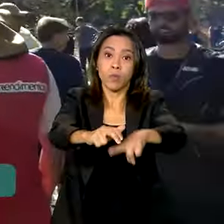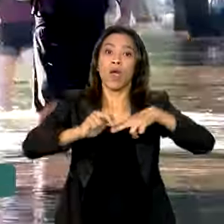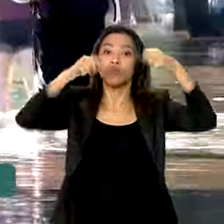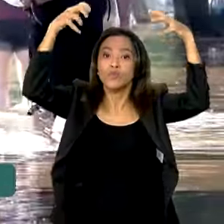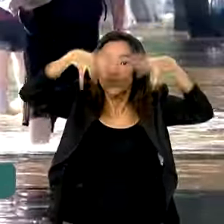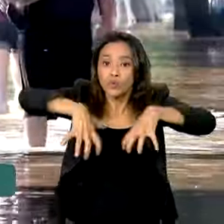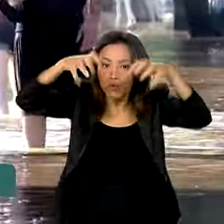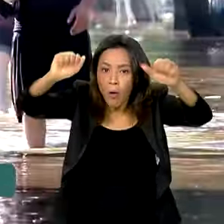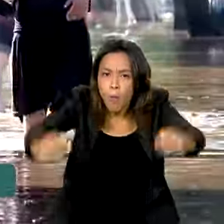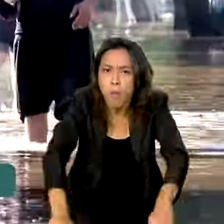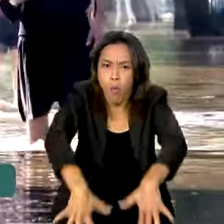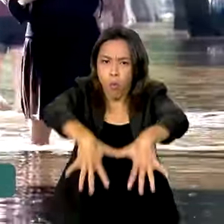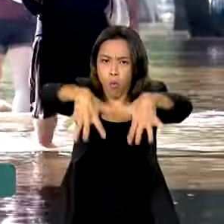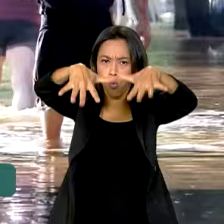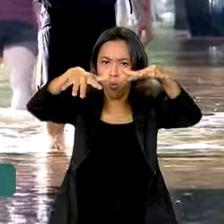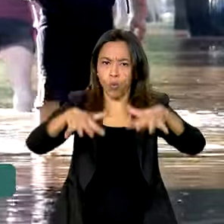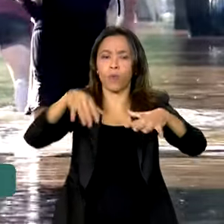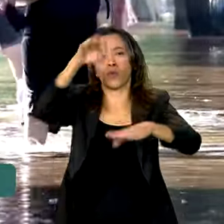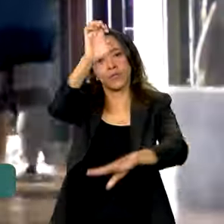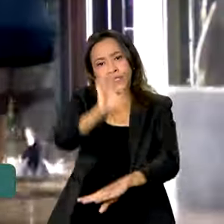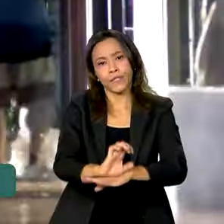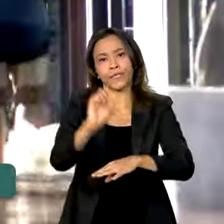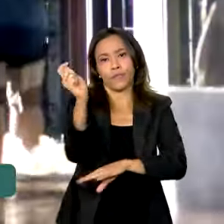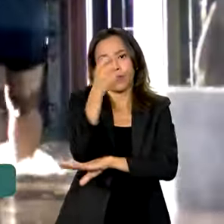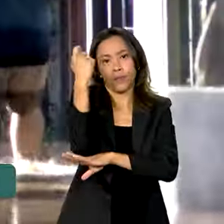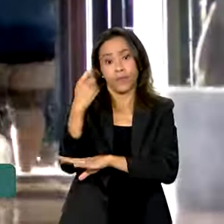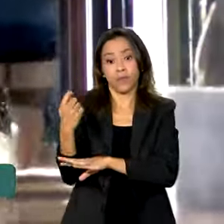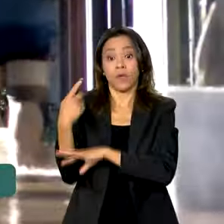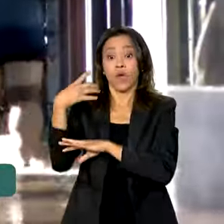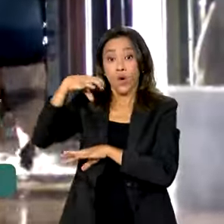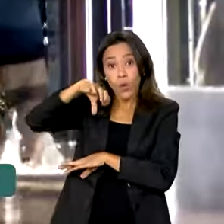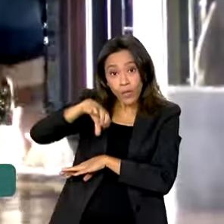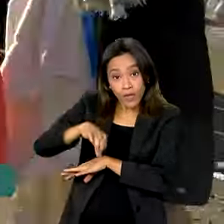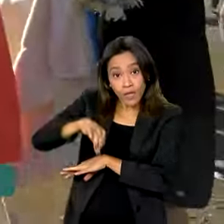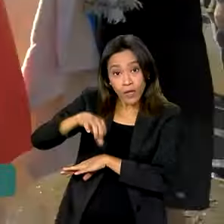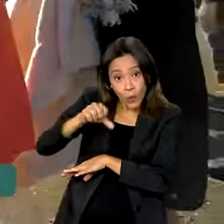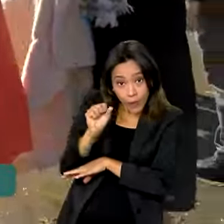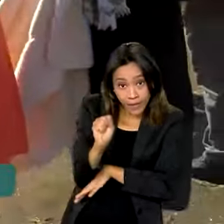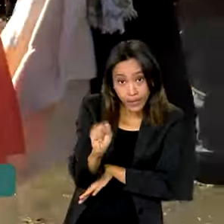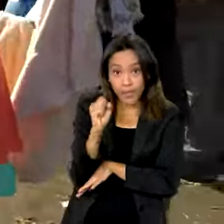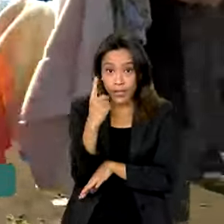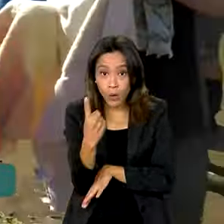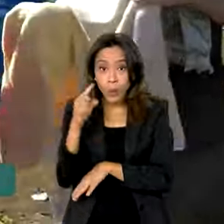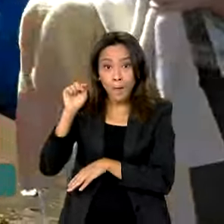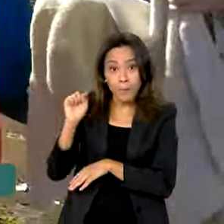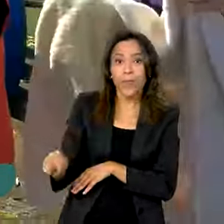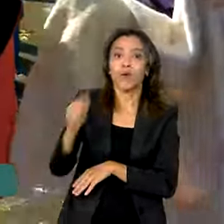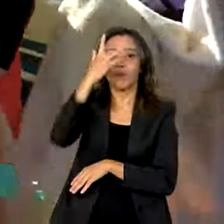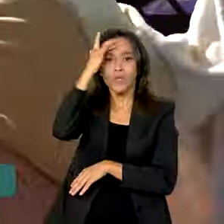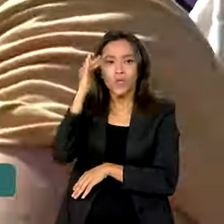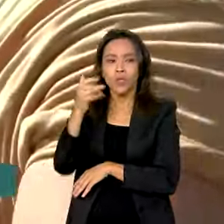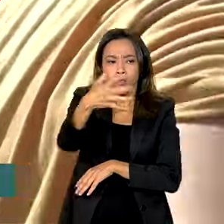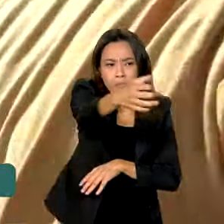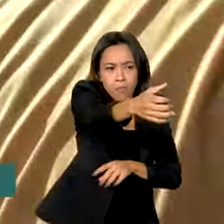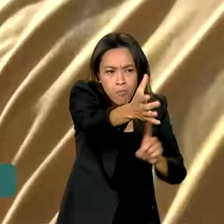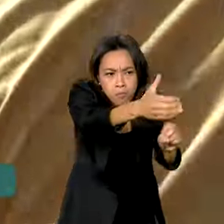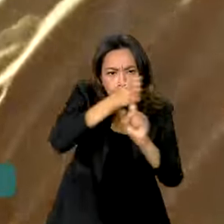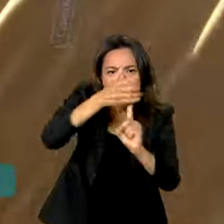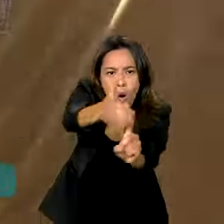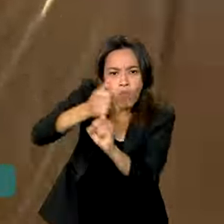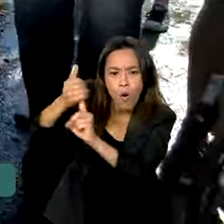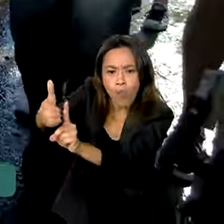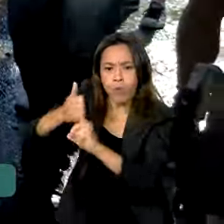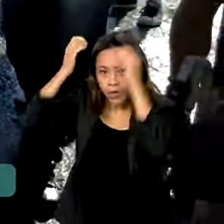enchentes no Rio Grande do Sul, mais de 81 mil e 200 pessoas chegaram a ser abrigadas em espaços